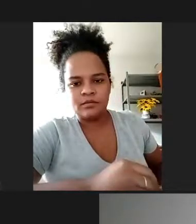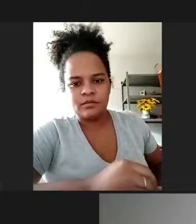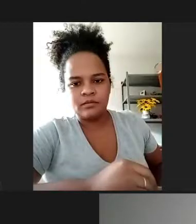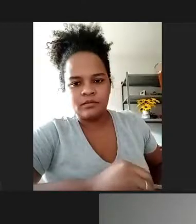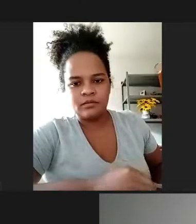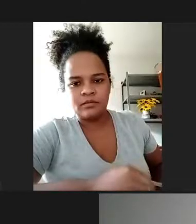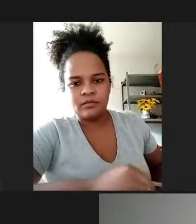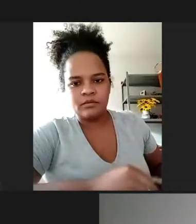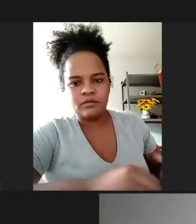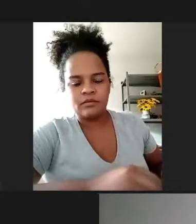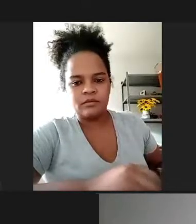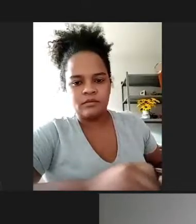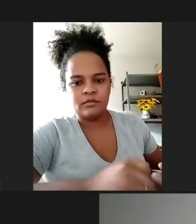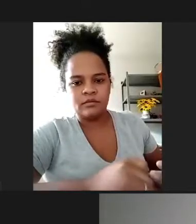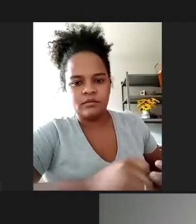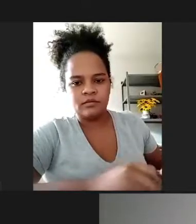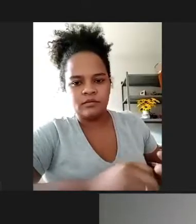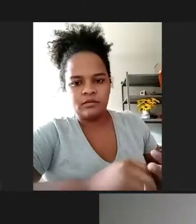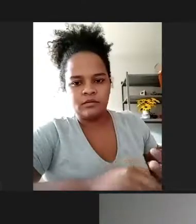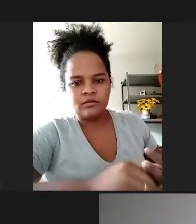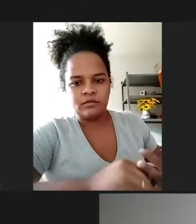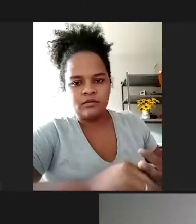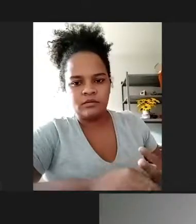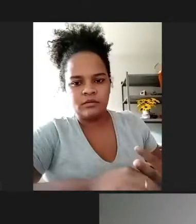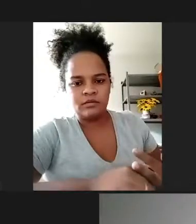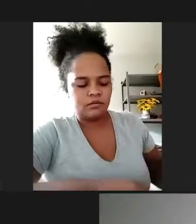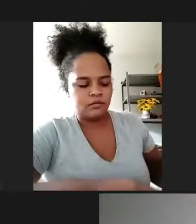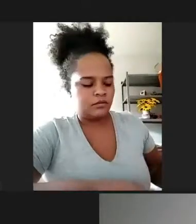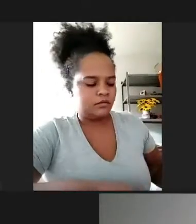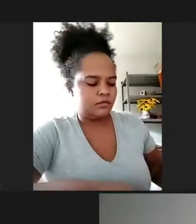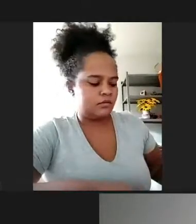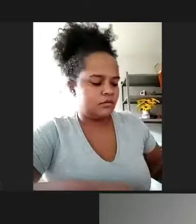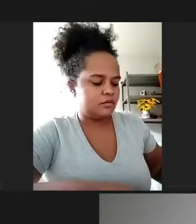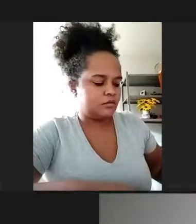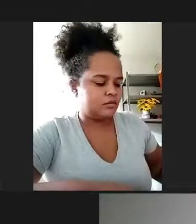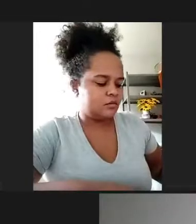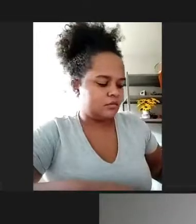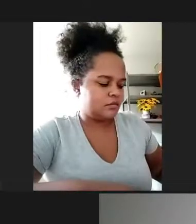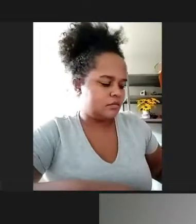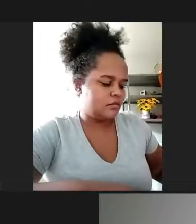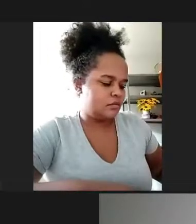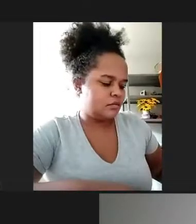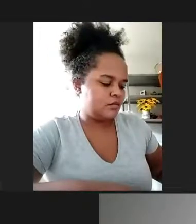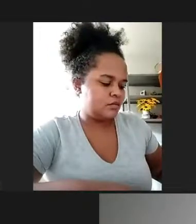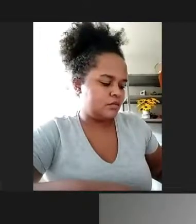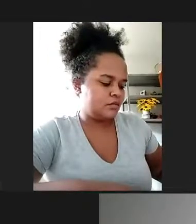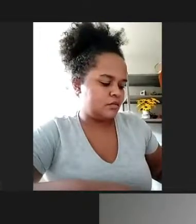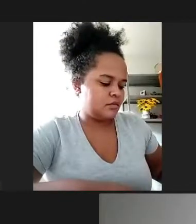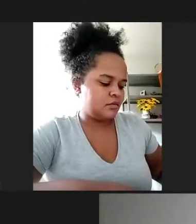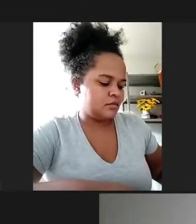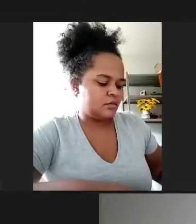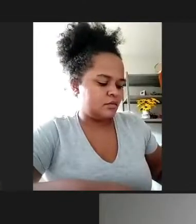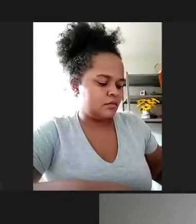informações. Então, o nosso pleito, e na administração anterior, eu me recordo, quando começou a pandemia, pelo menos uns 4 ou 5